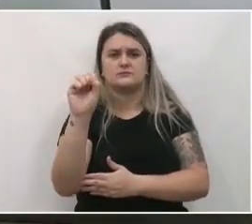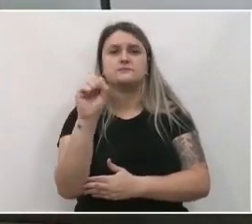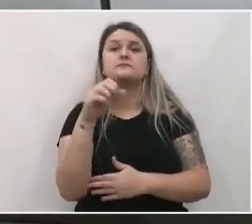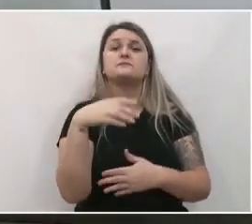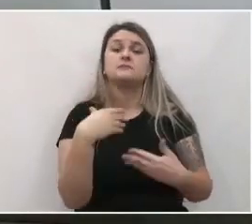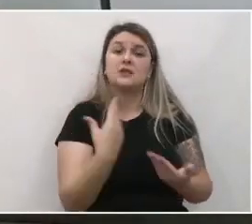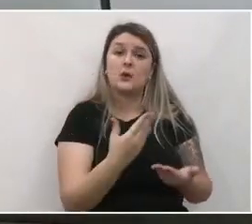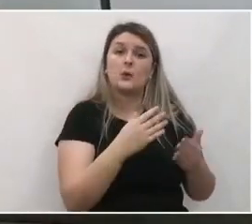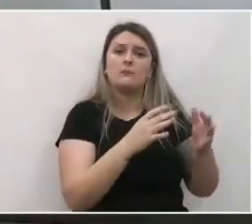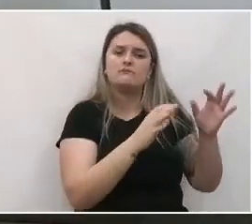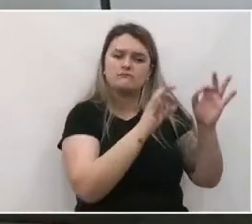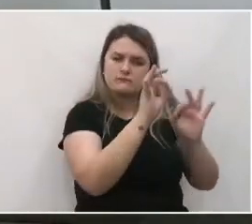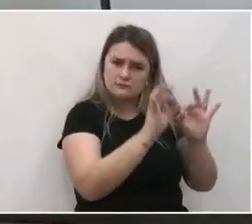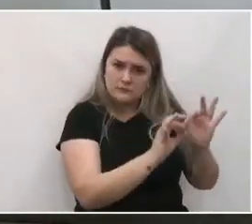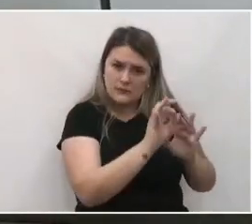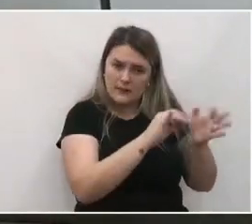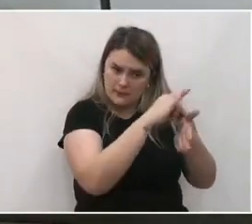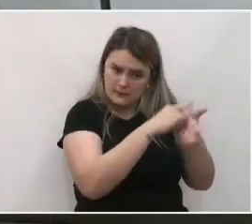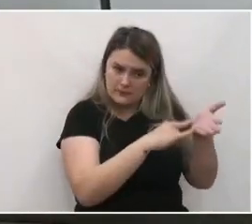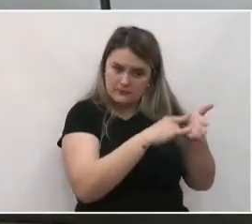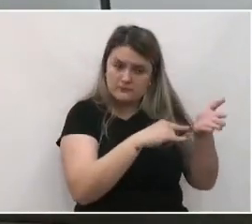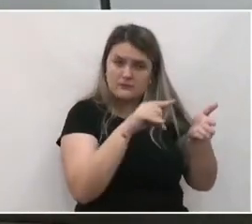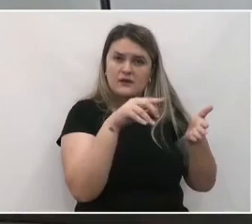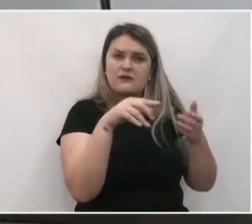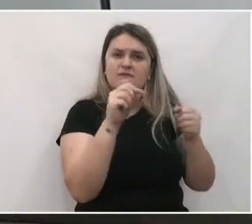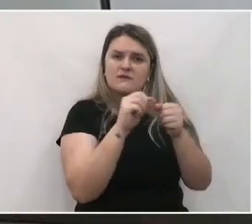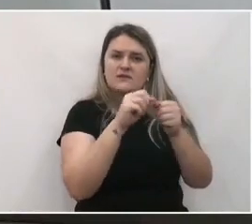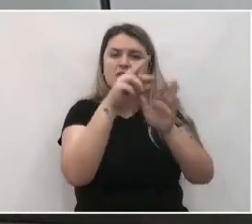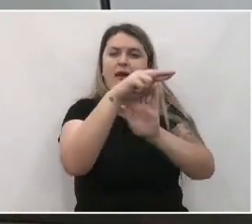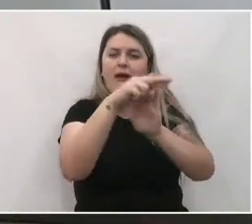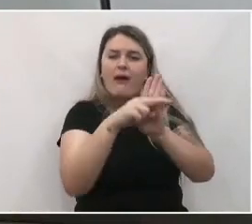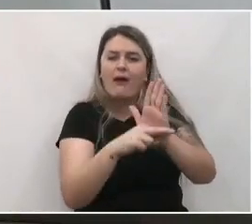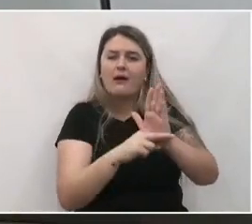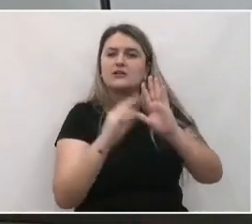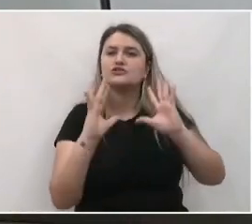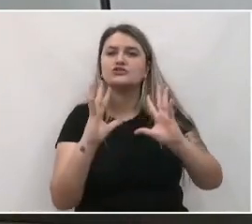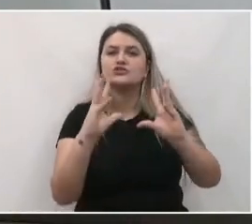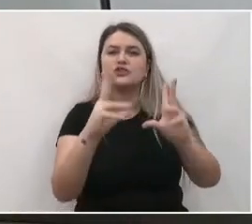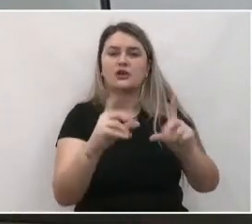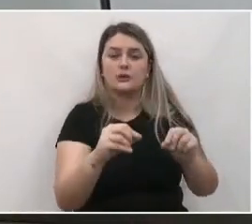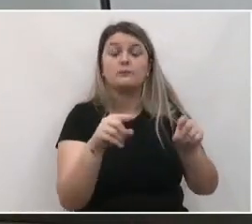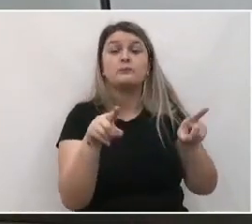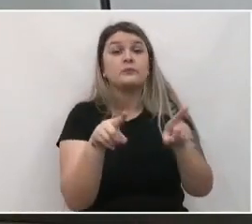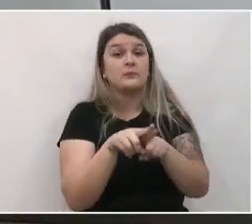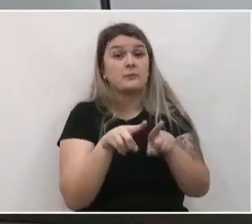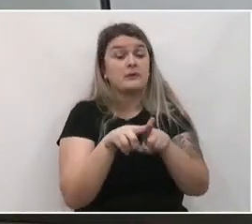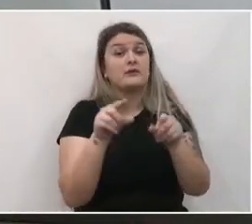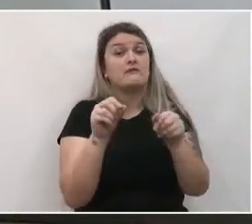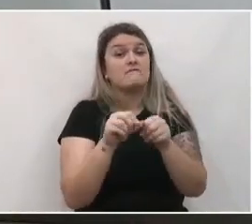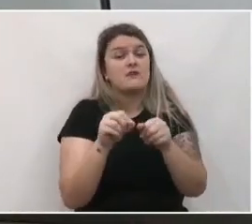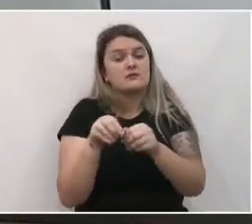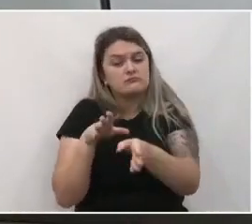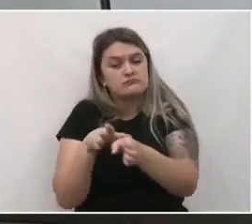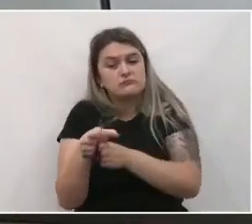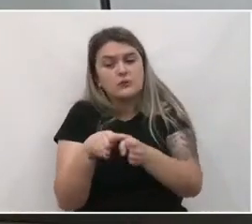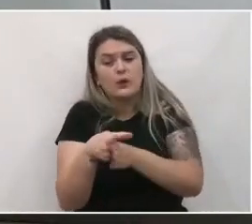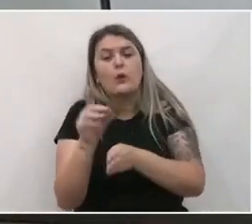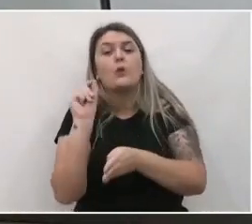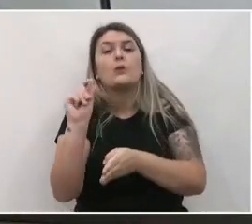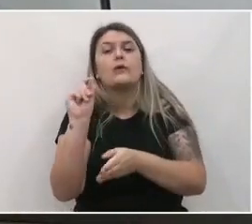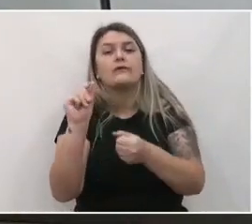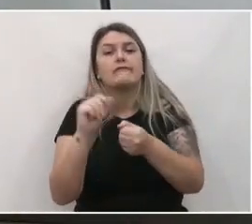Plano Diretor vai definir diretrizes gerais e vai chegar ao campo também de orientar ações